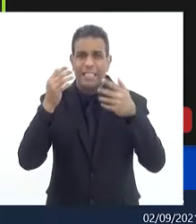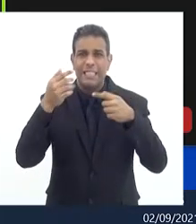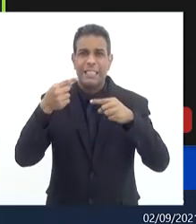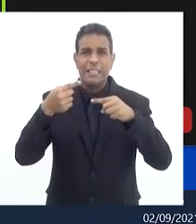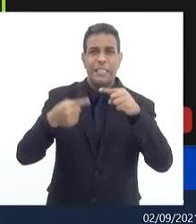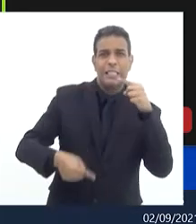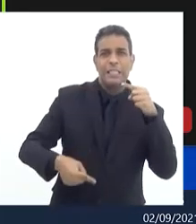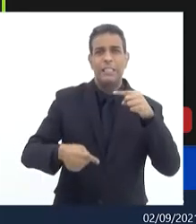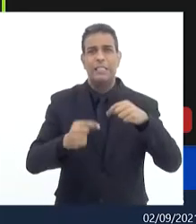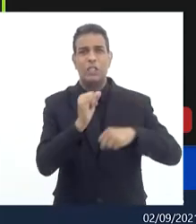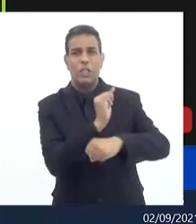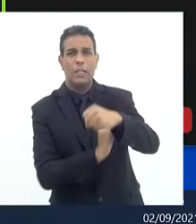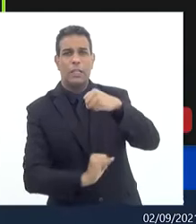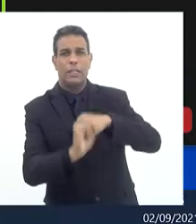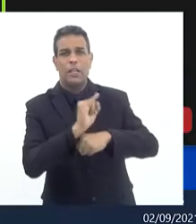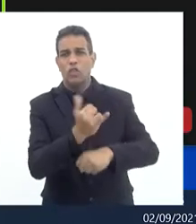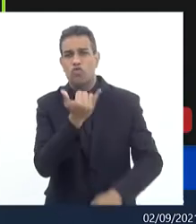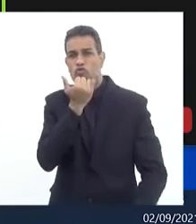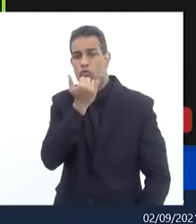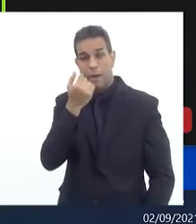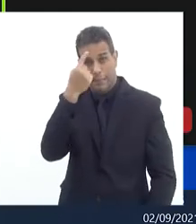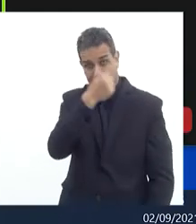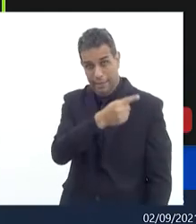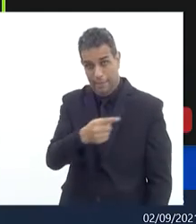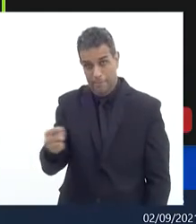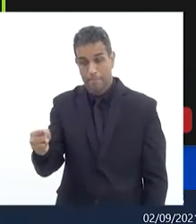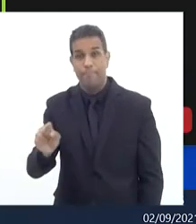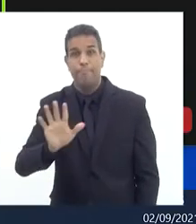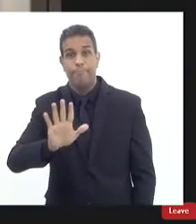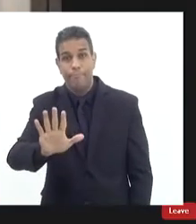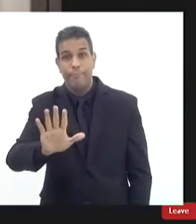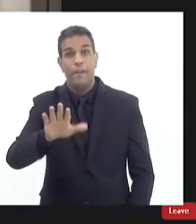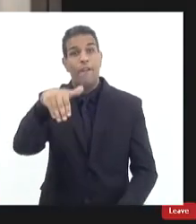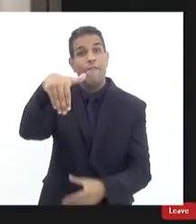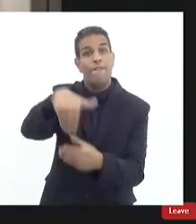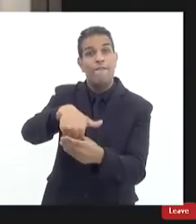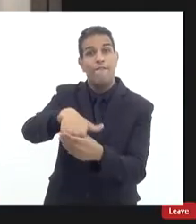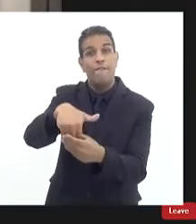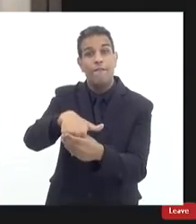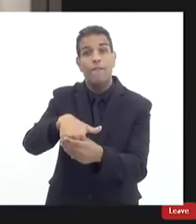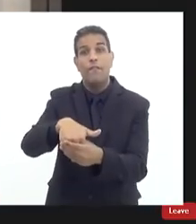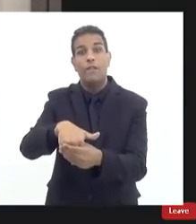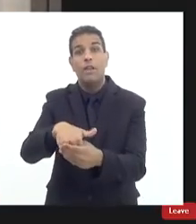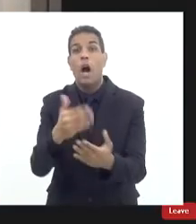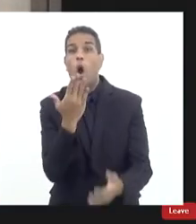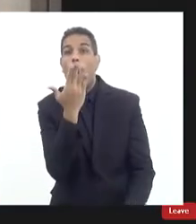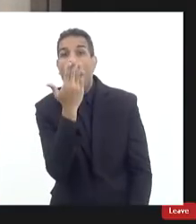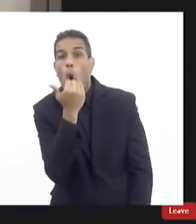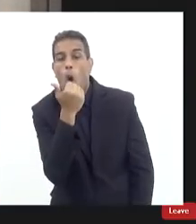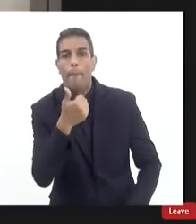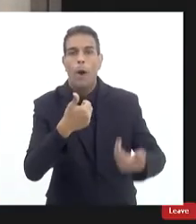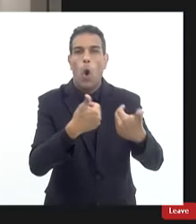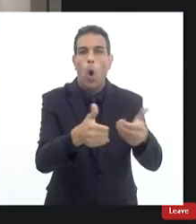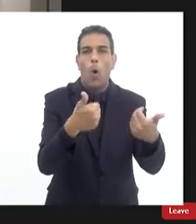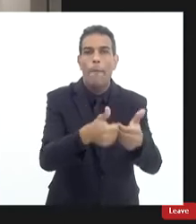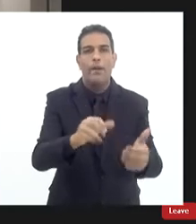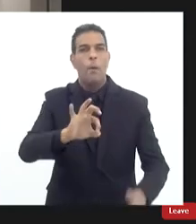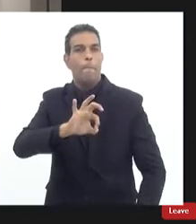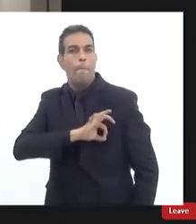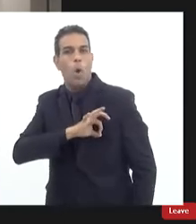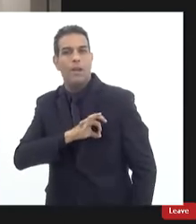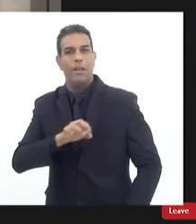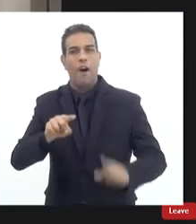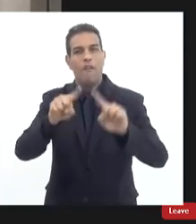da minha filha aqui essa semana por exemplo nós tivemos a votação da alimentação e o transporte dos policiais